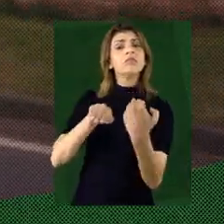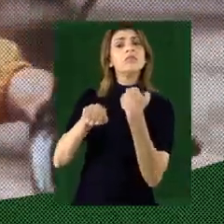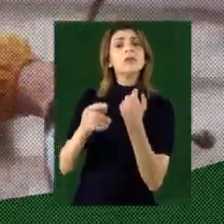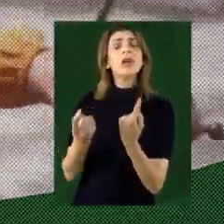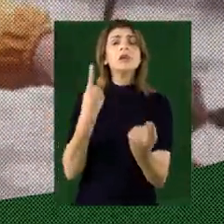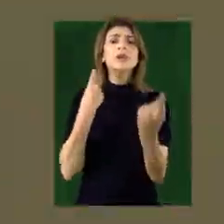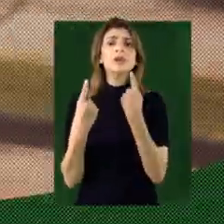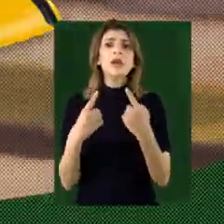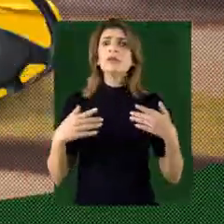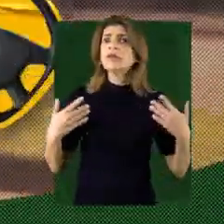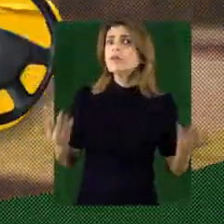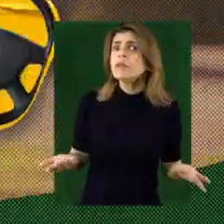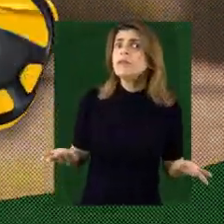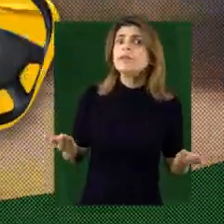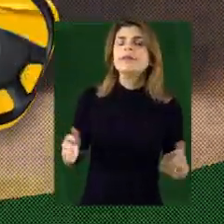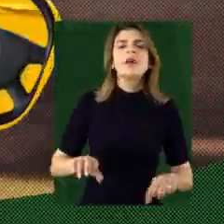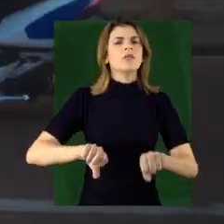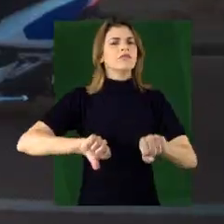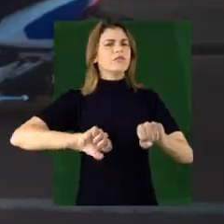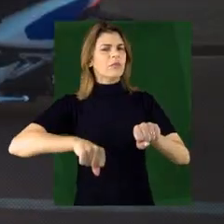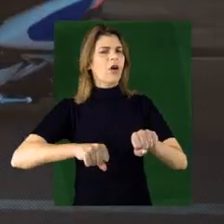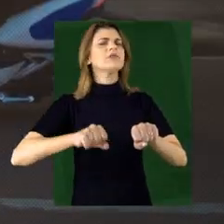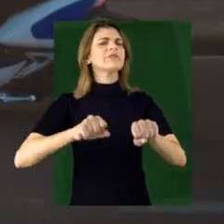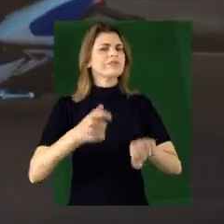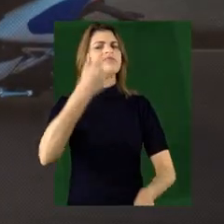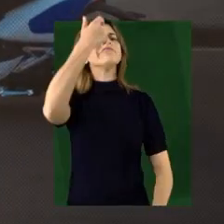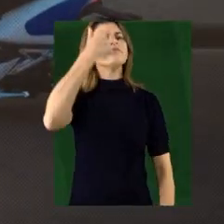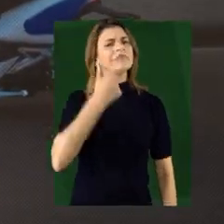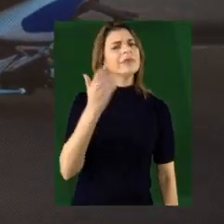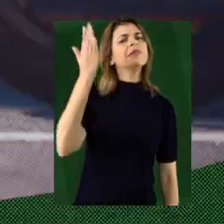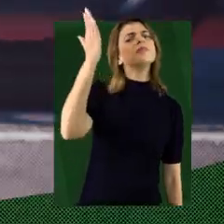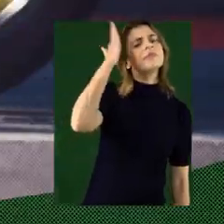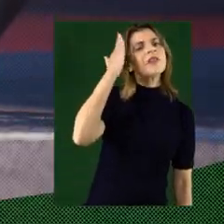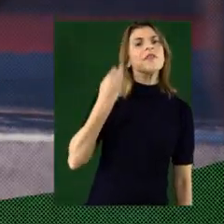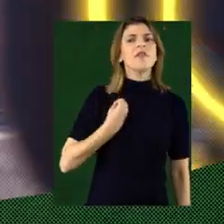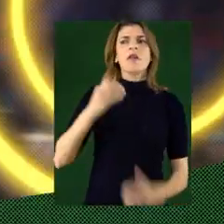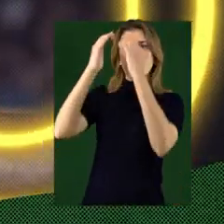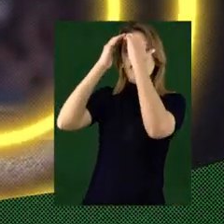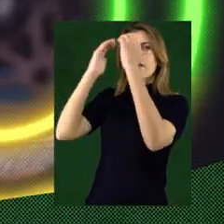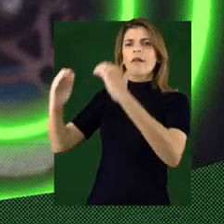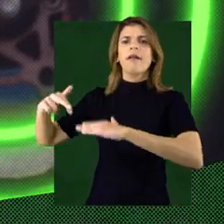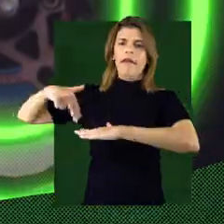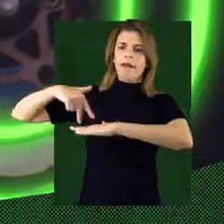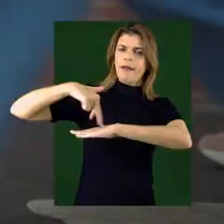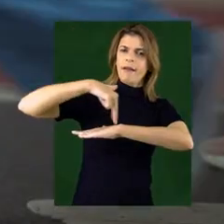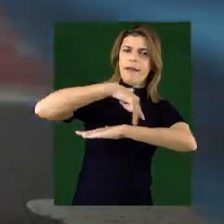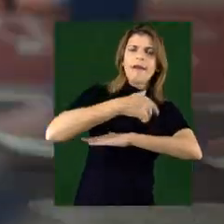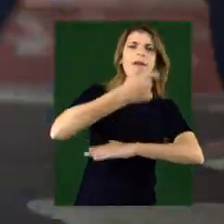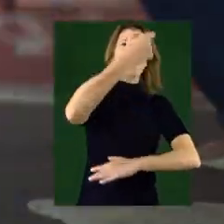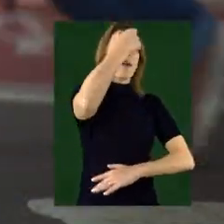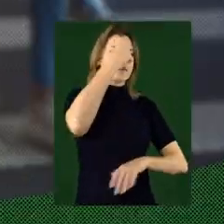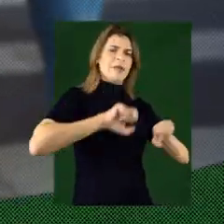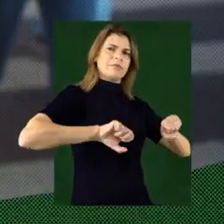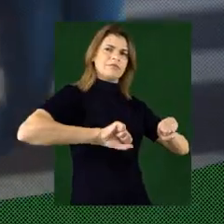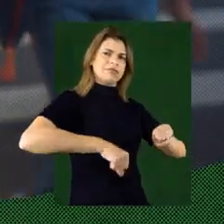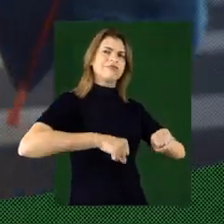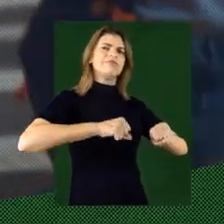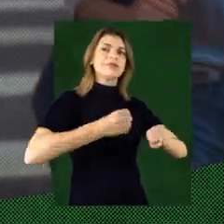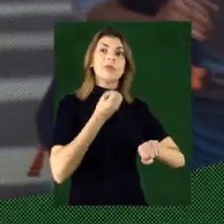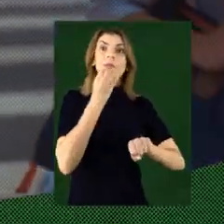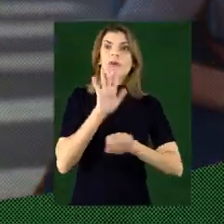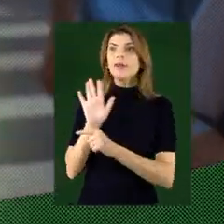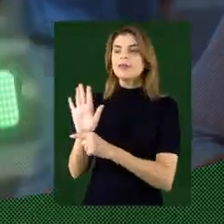No trânsito, qual é o seu rolê? Moto responsa, esse sabe viver Respeita o pedestre, não fura o sinal É moto